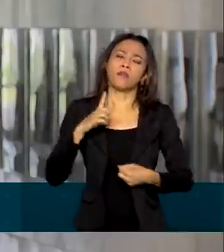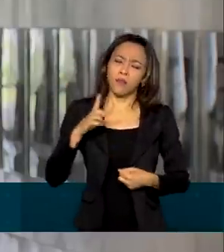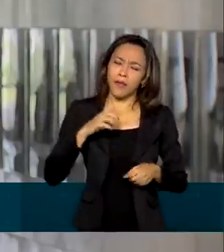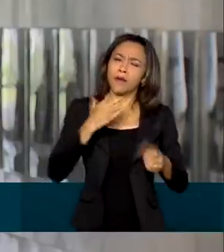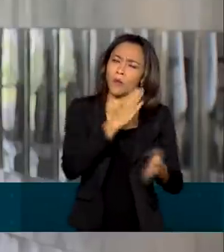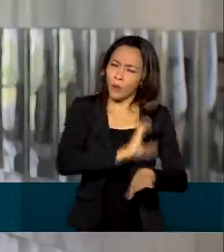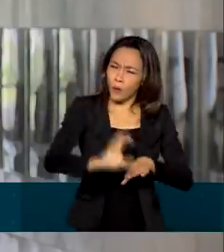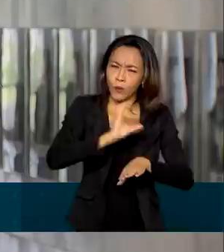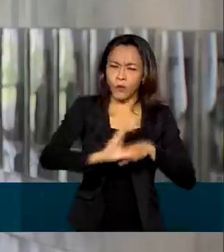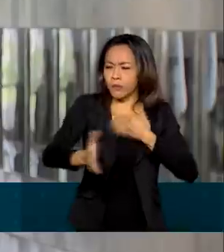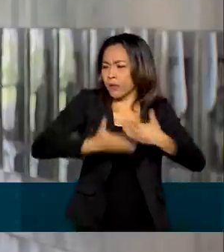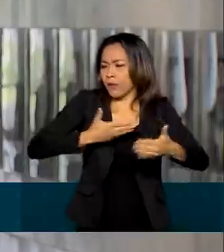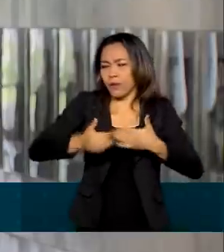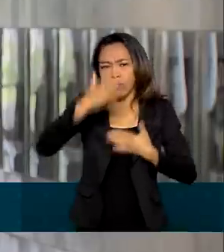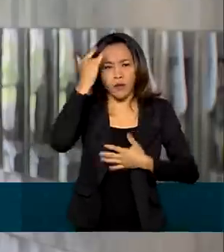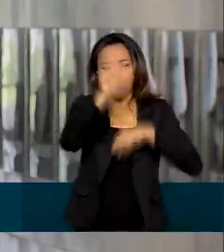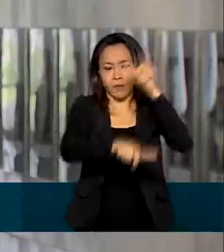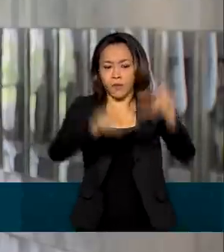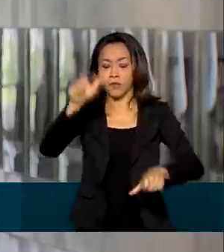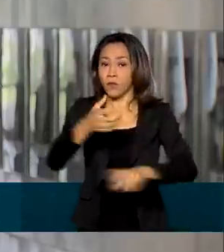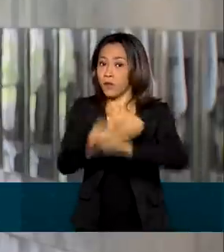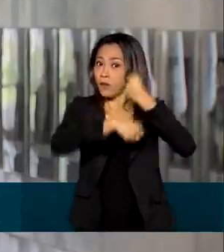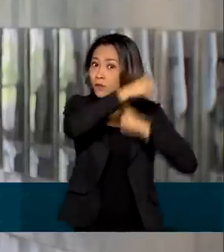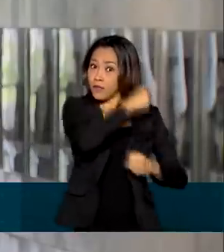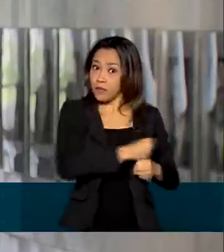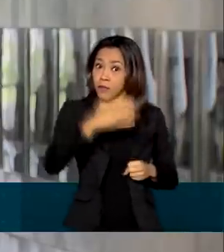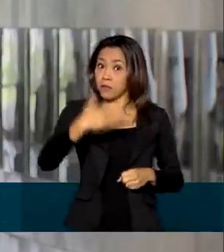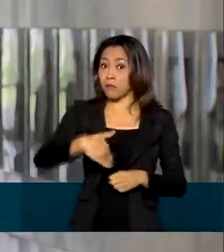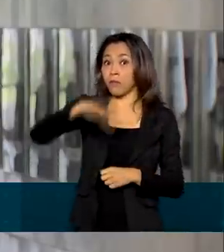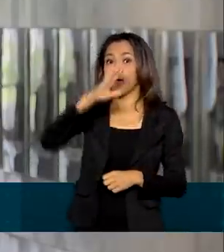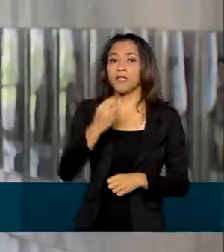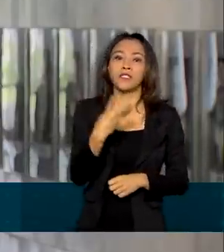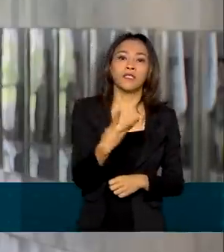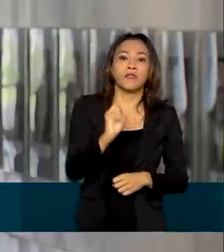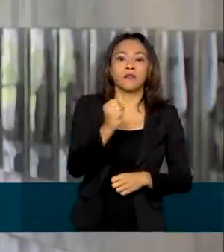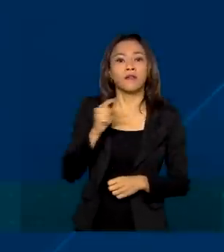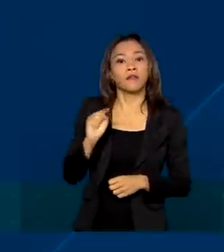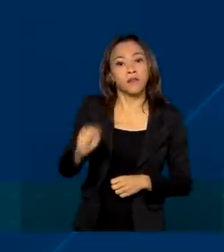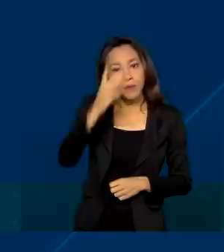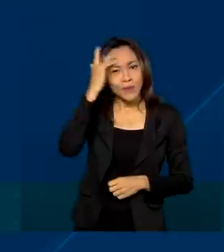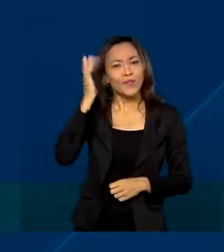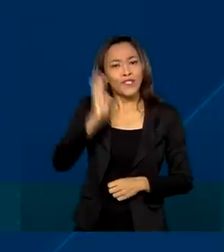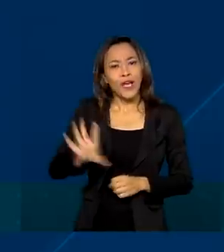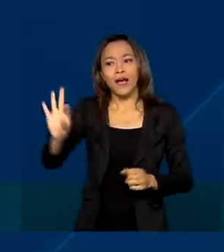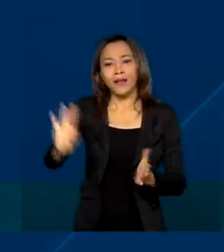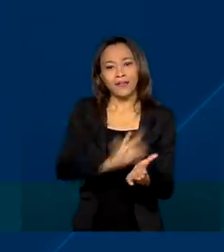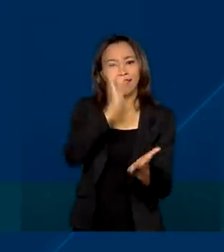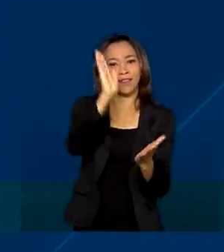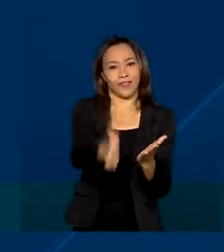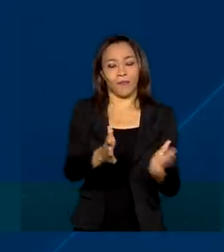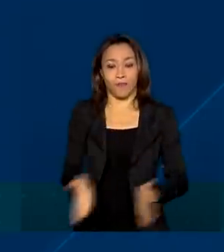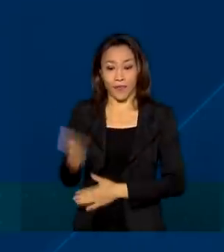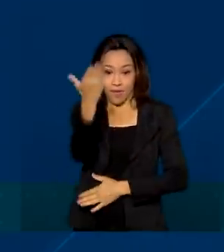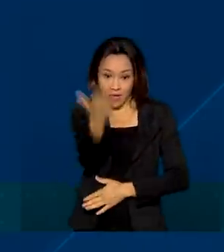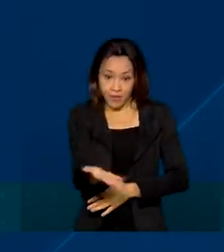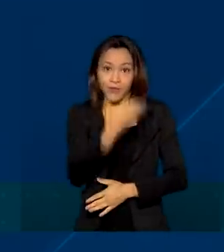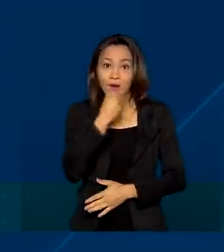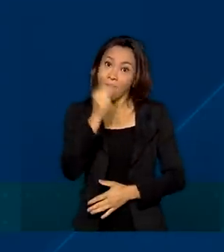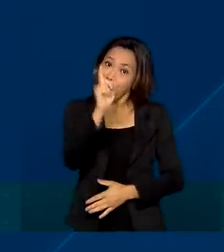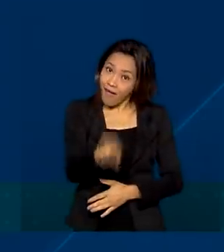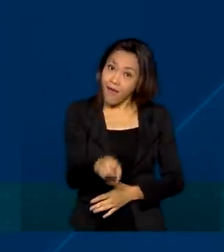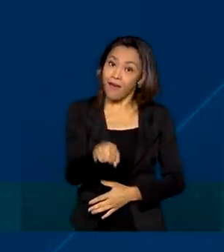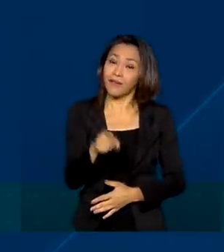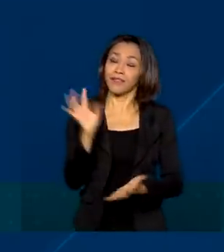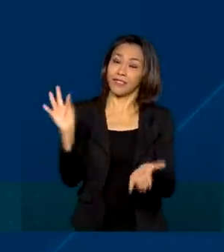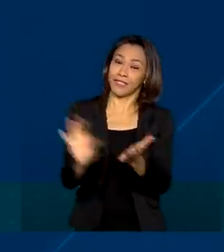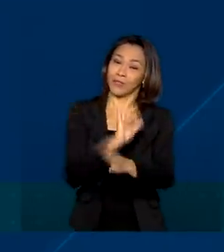qualquer cidadão. No ano passado, mais de 38 mil pessoas foram matriculadas. O Paulo é uma delas. Segundo ele, valeu a